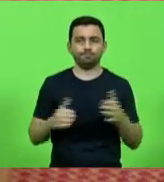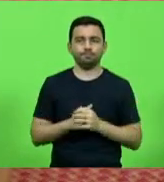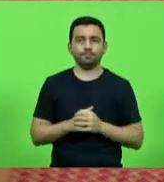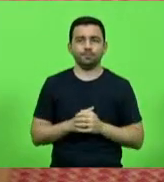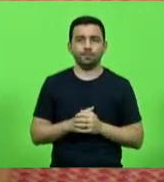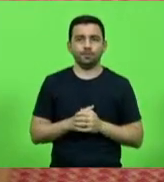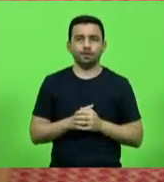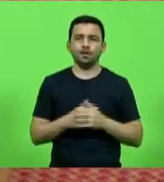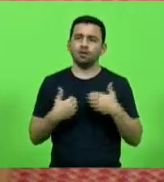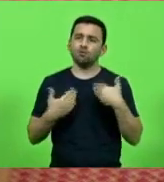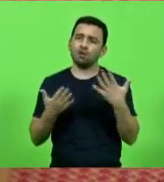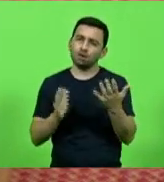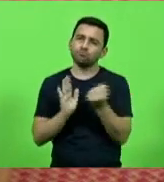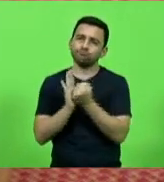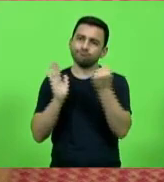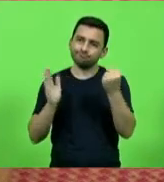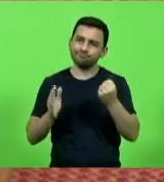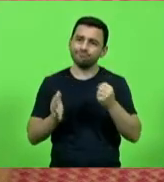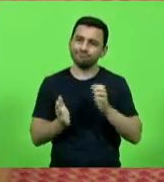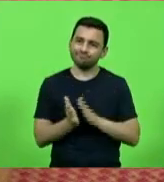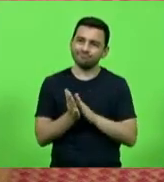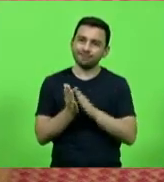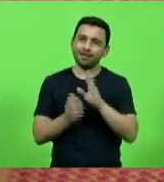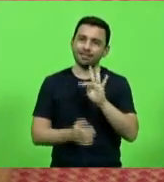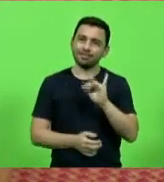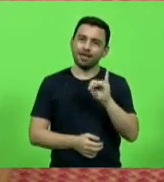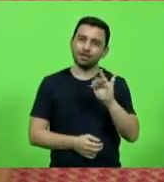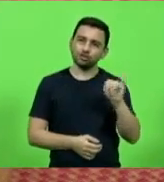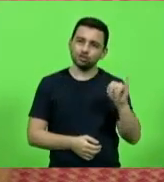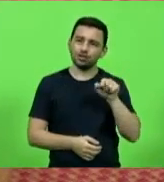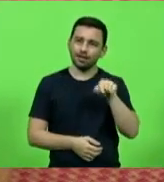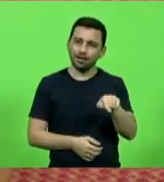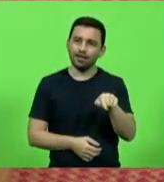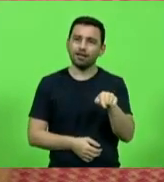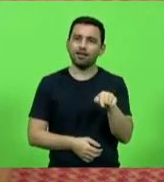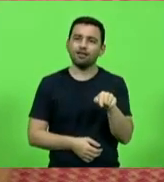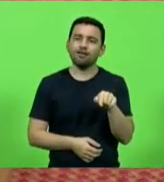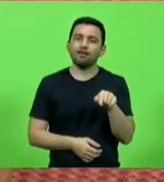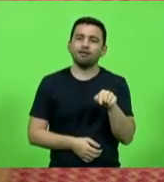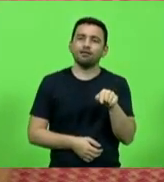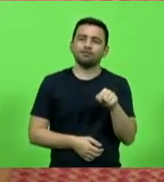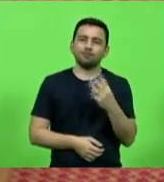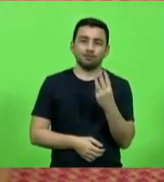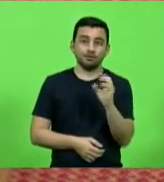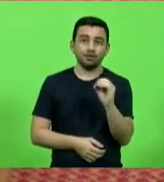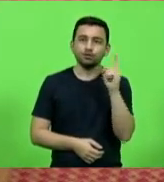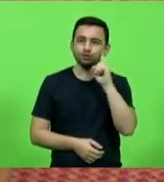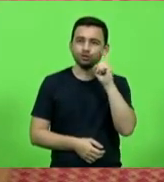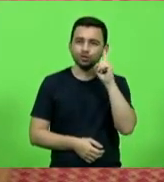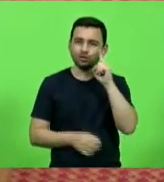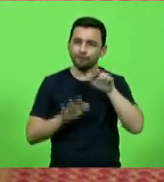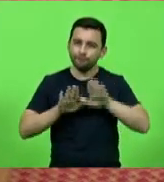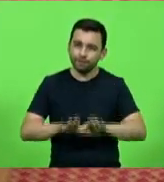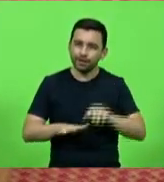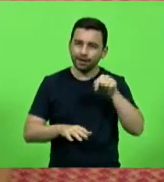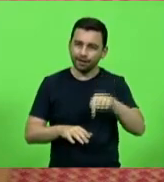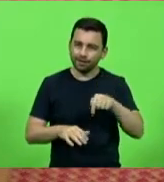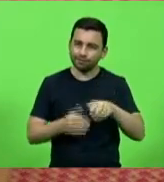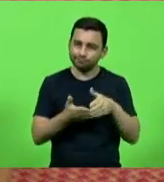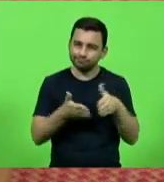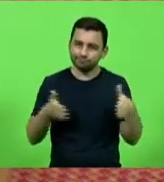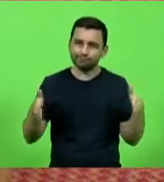registro em homenagem à deputada Tati Teixeira, que ficou 30 dias na casa, deixou um